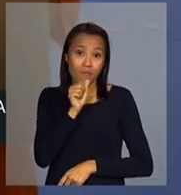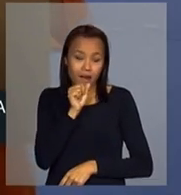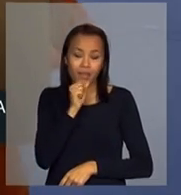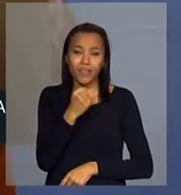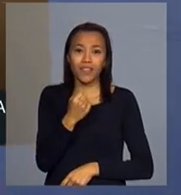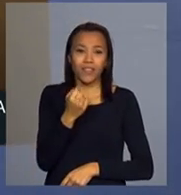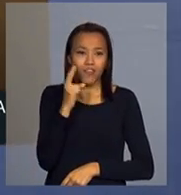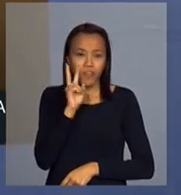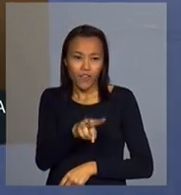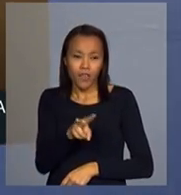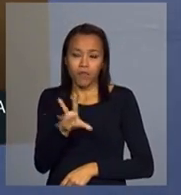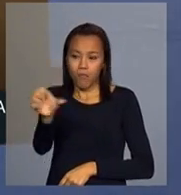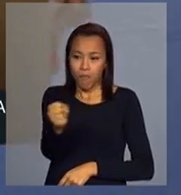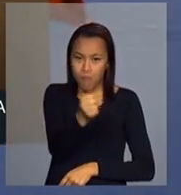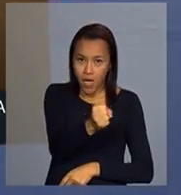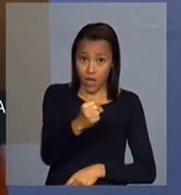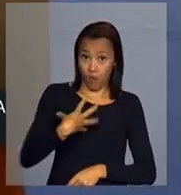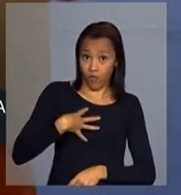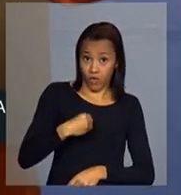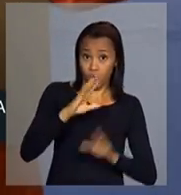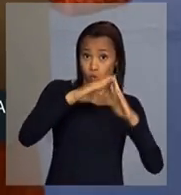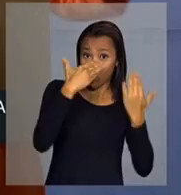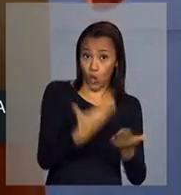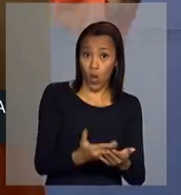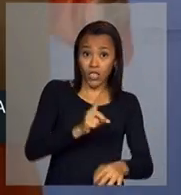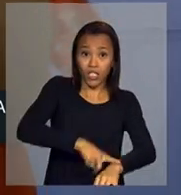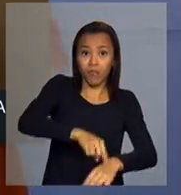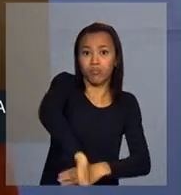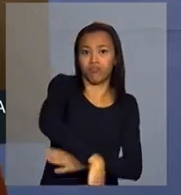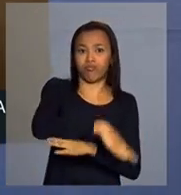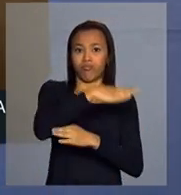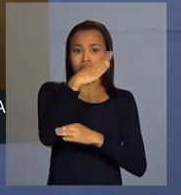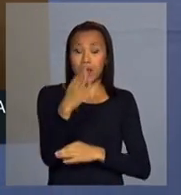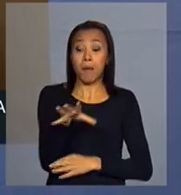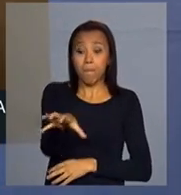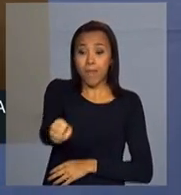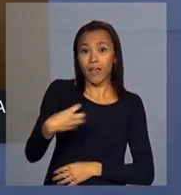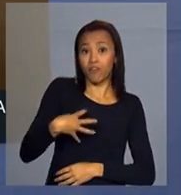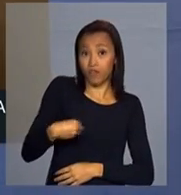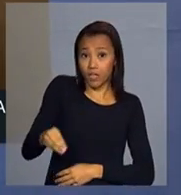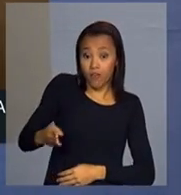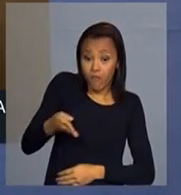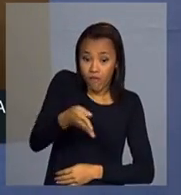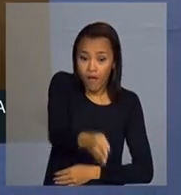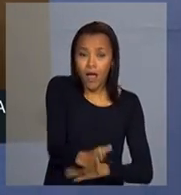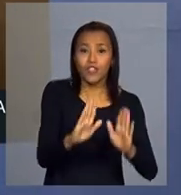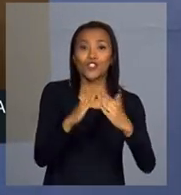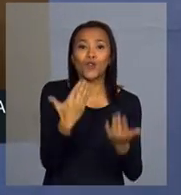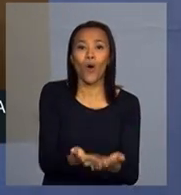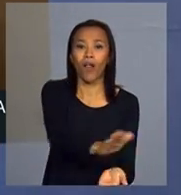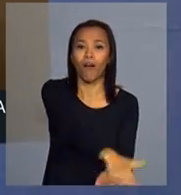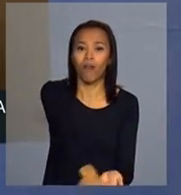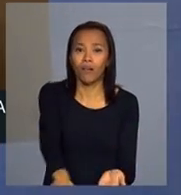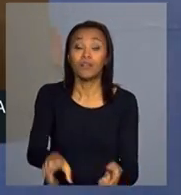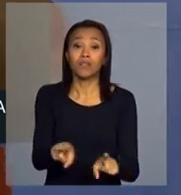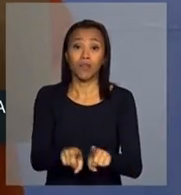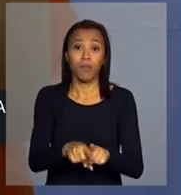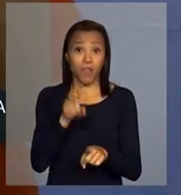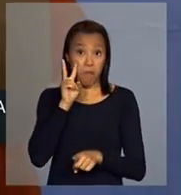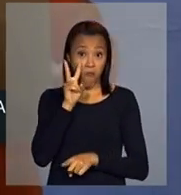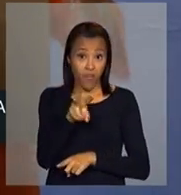escola de tempo integral, que vai colocar sua filha na creche. É a cara do pai que, pela primeira